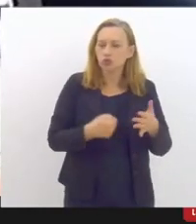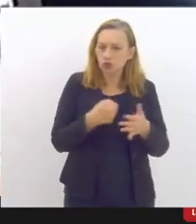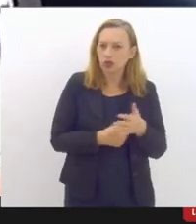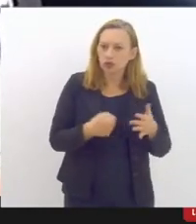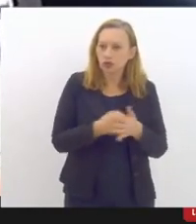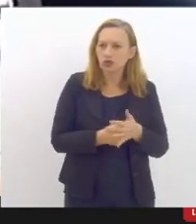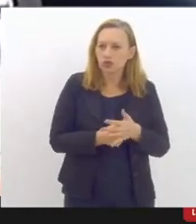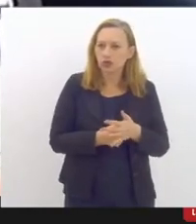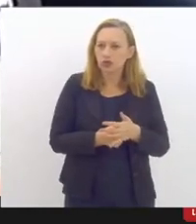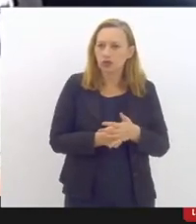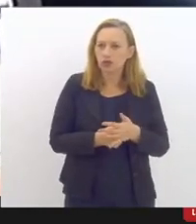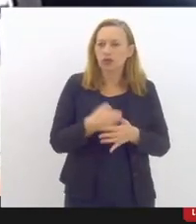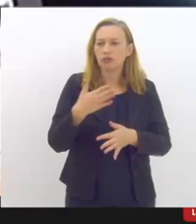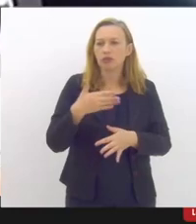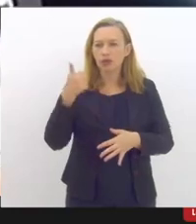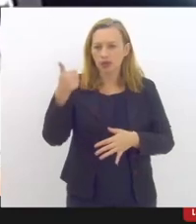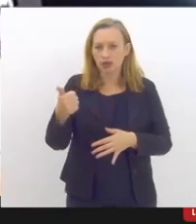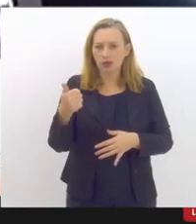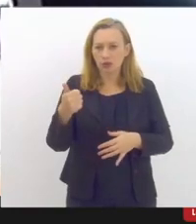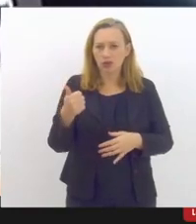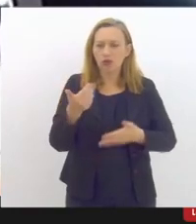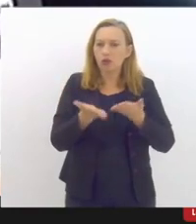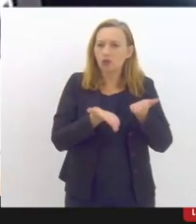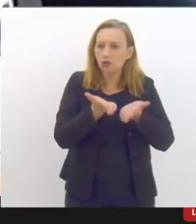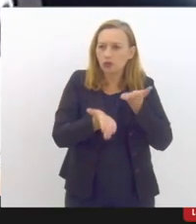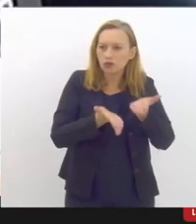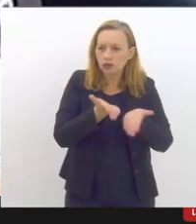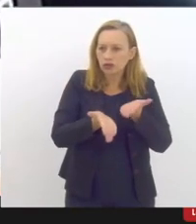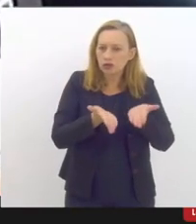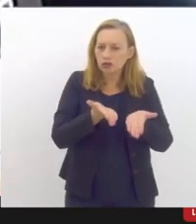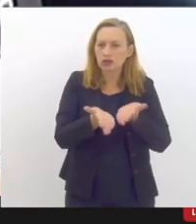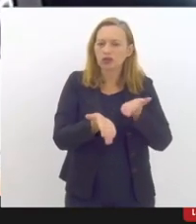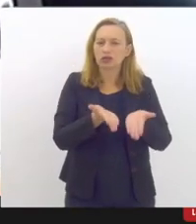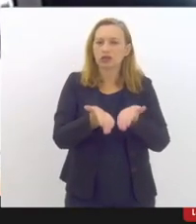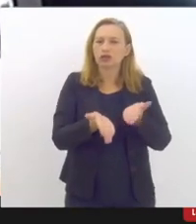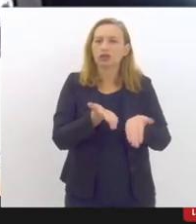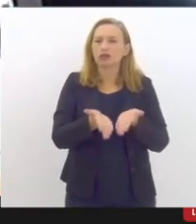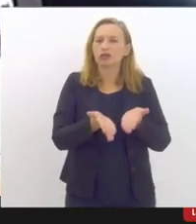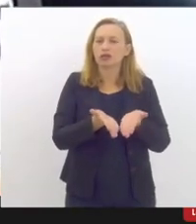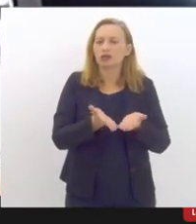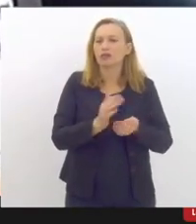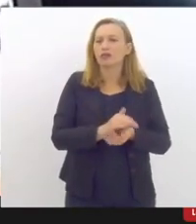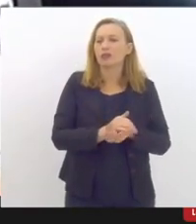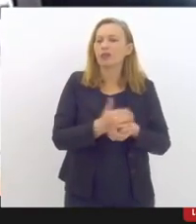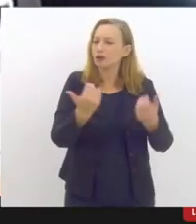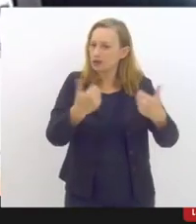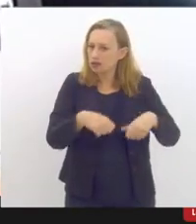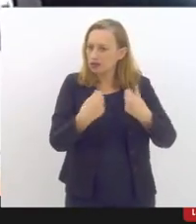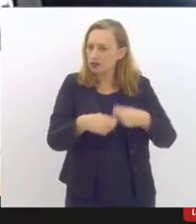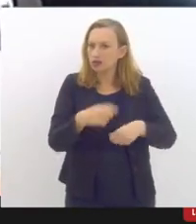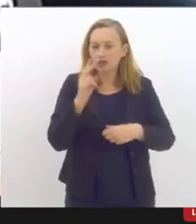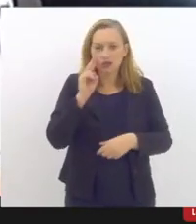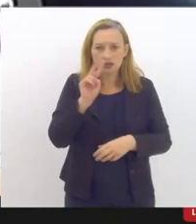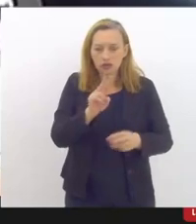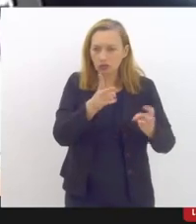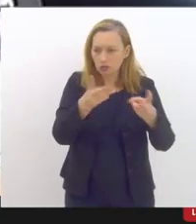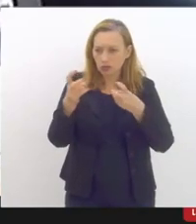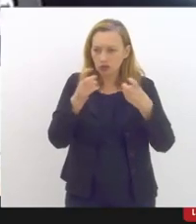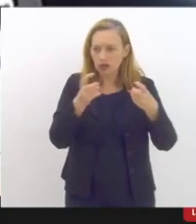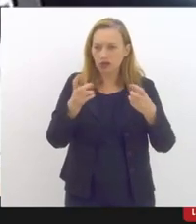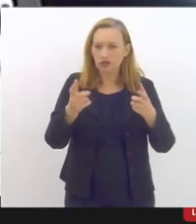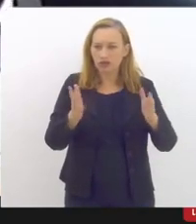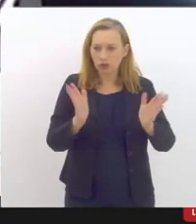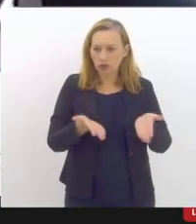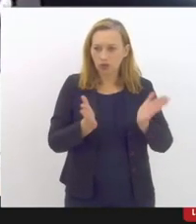melhor olhada e amparada com a necessidade que a gente observa no território.